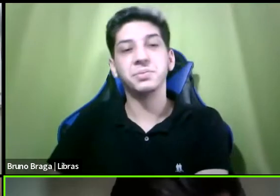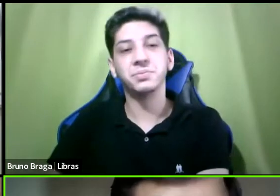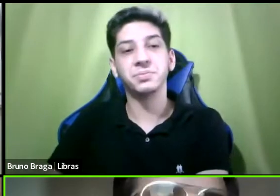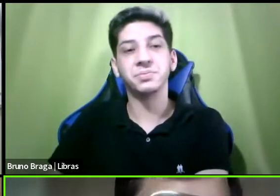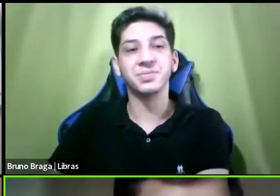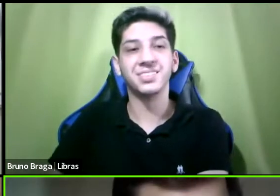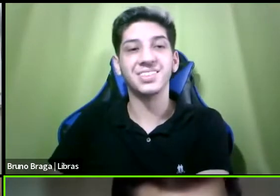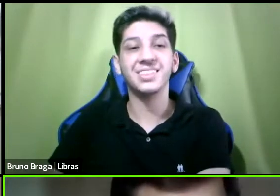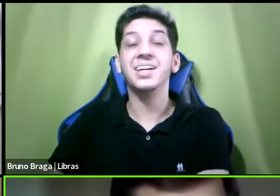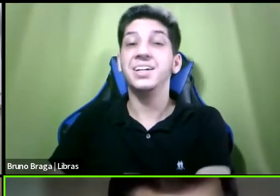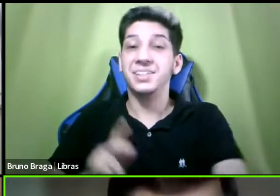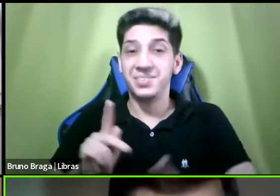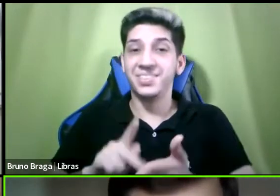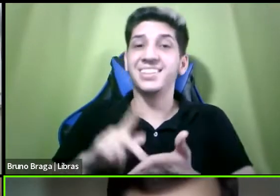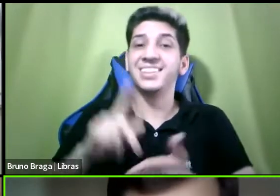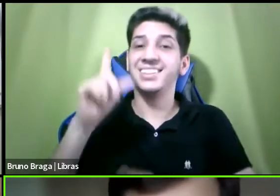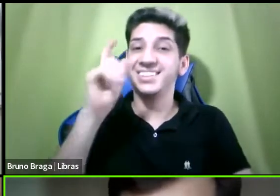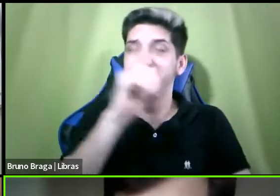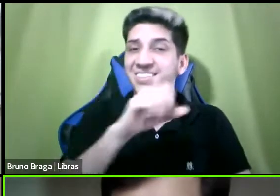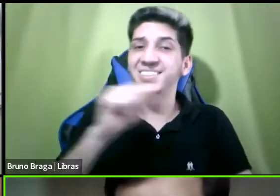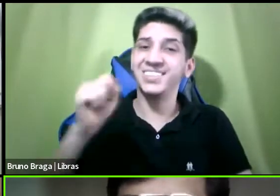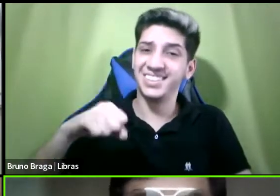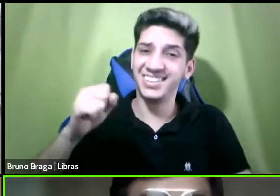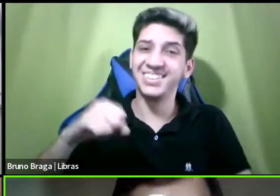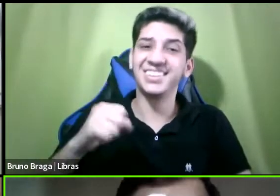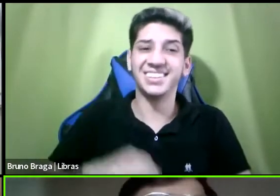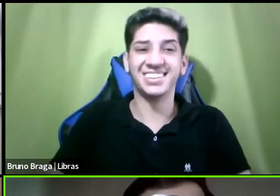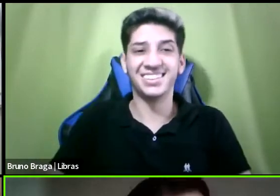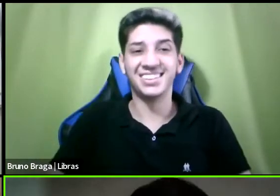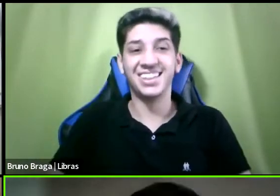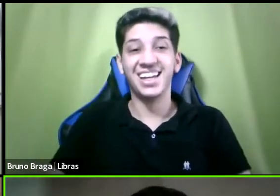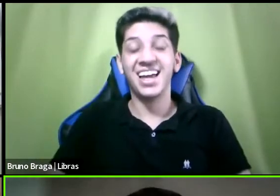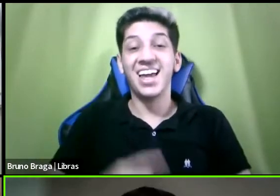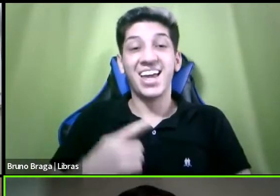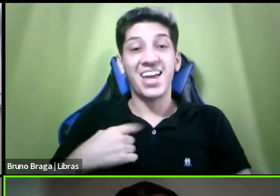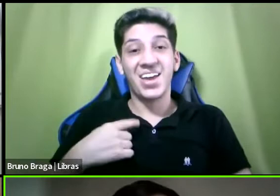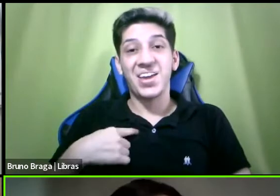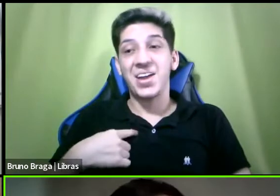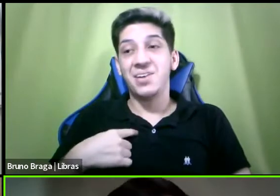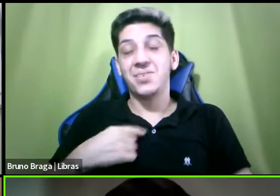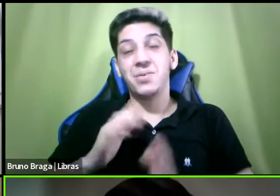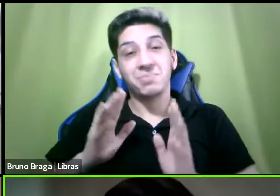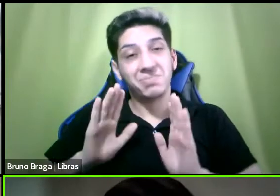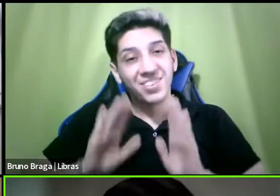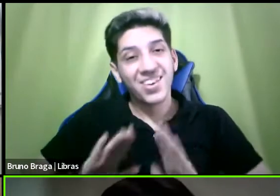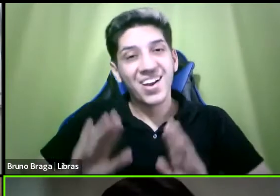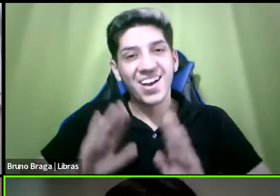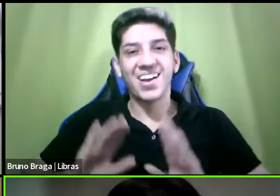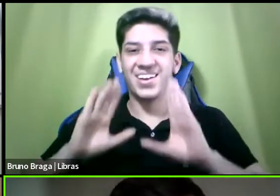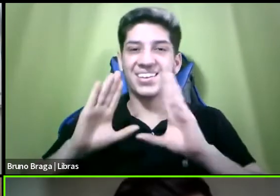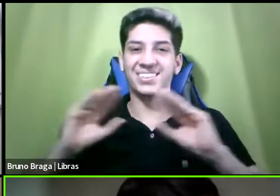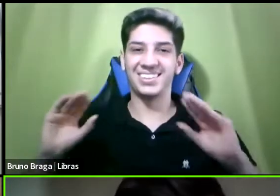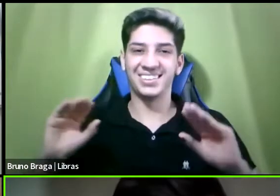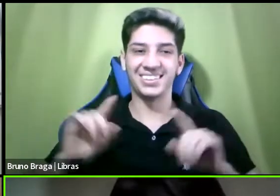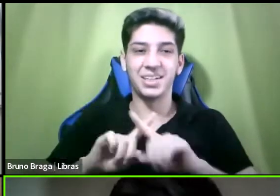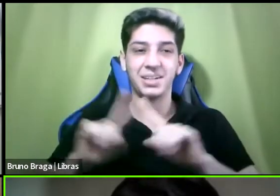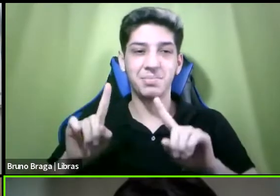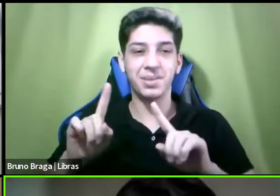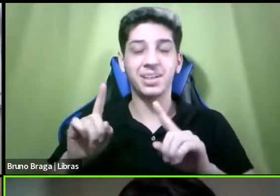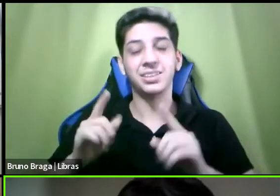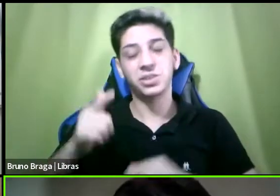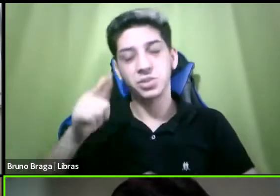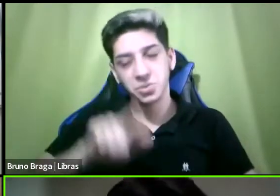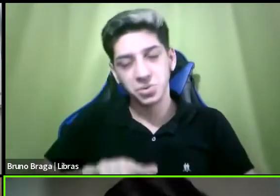acho difícil viu menina já vou aqui diminuir as expectativas né mas eu queria mais uma